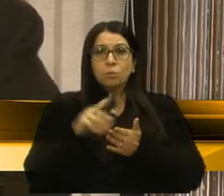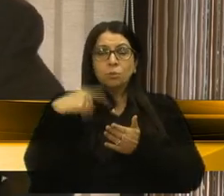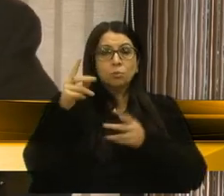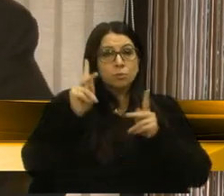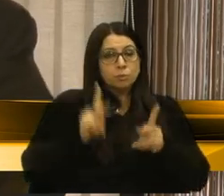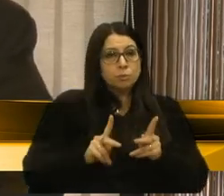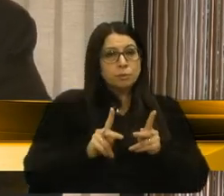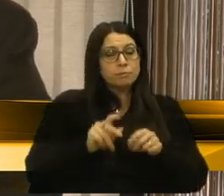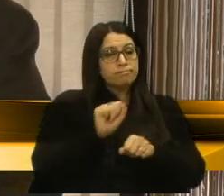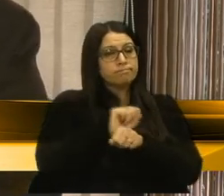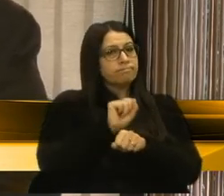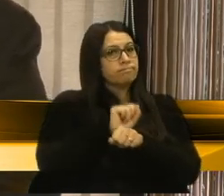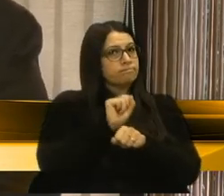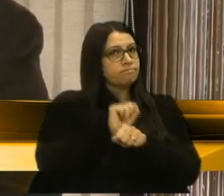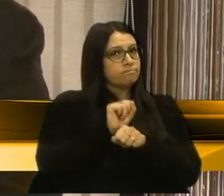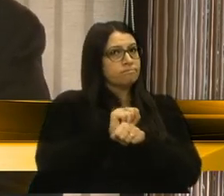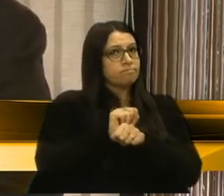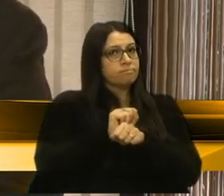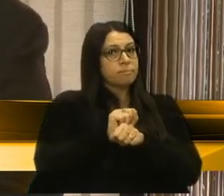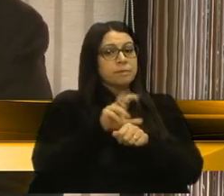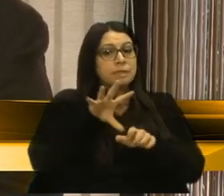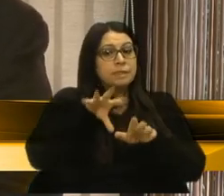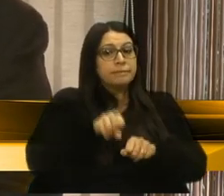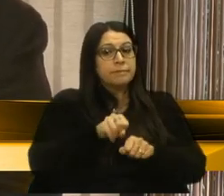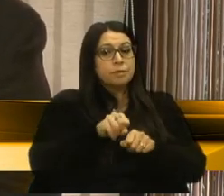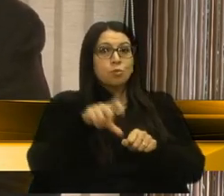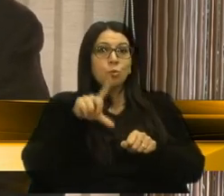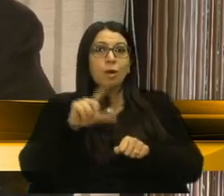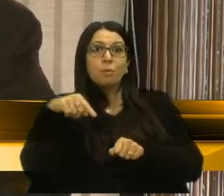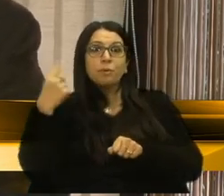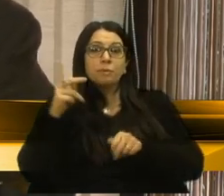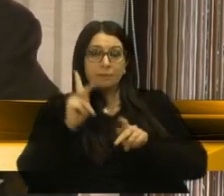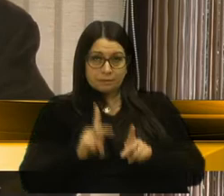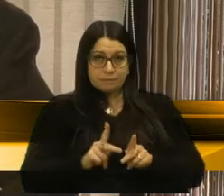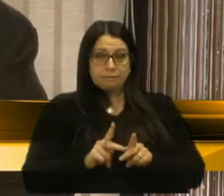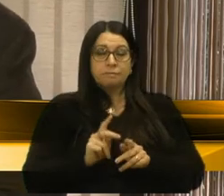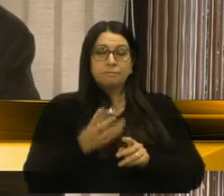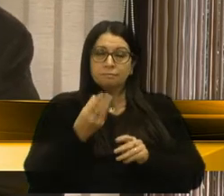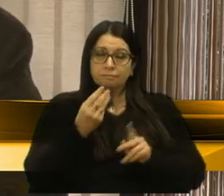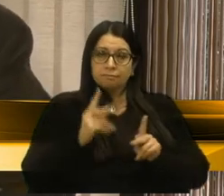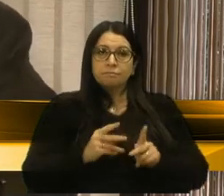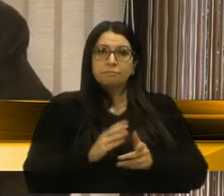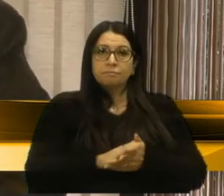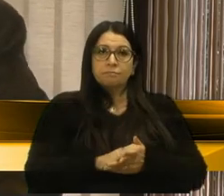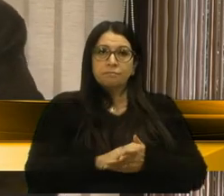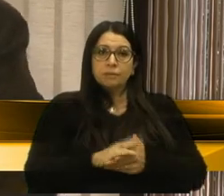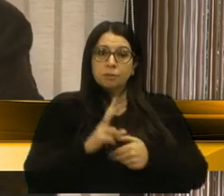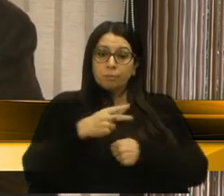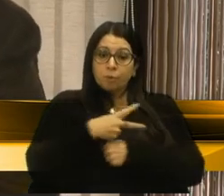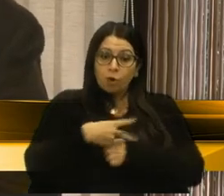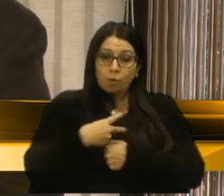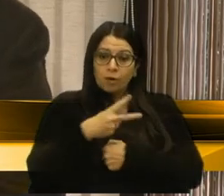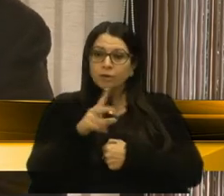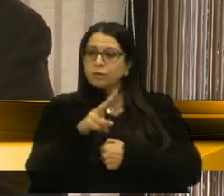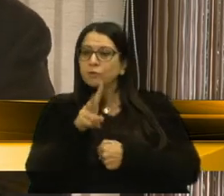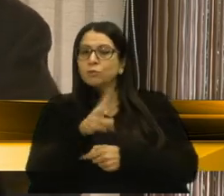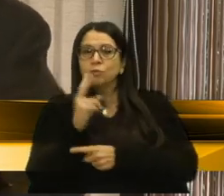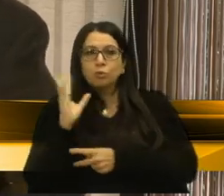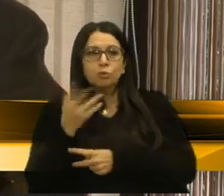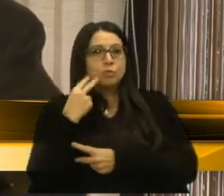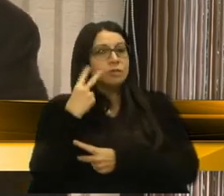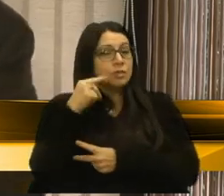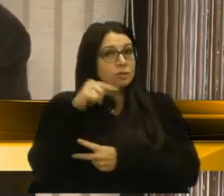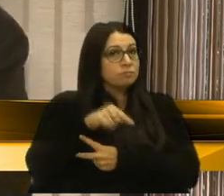pessoas guardando um lugar para outro. Então, tem muitas pessoas ainda nos procurando, e